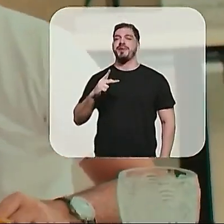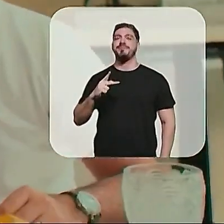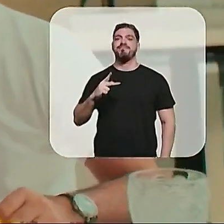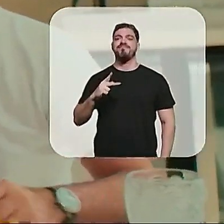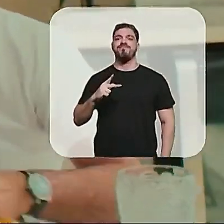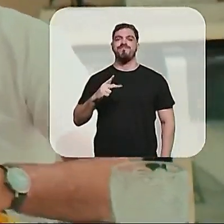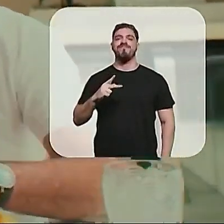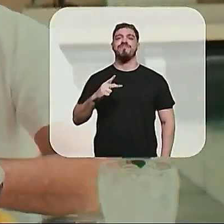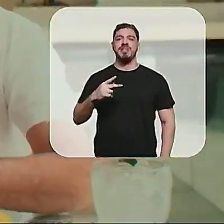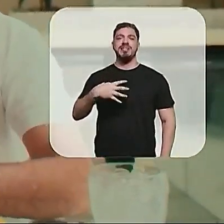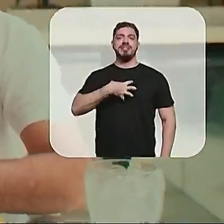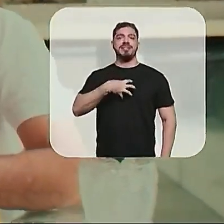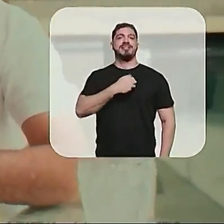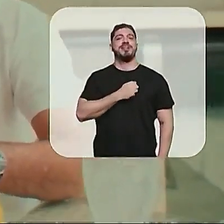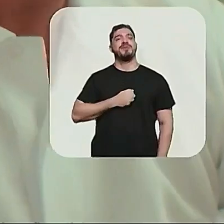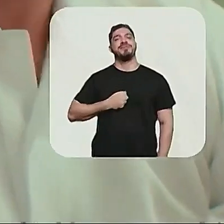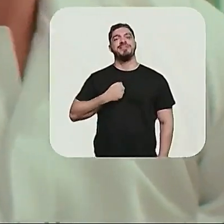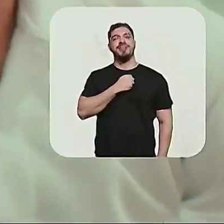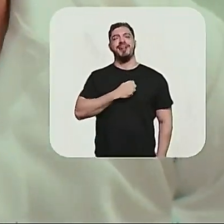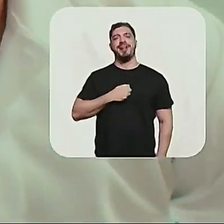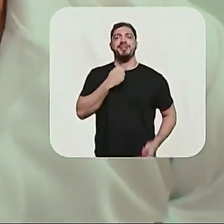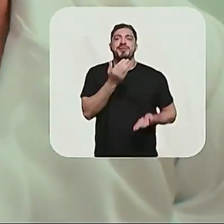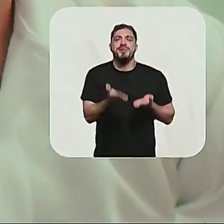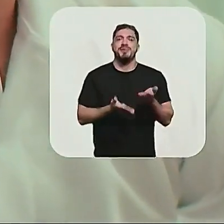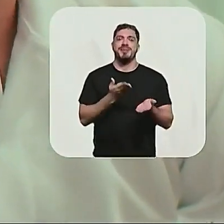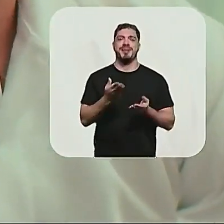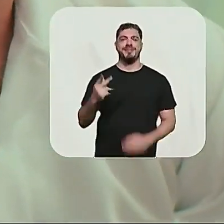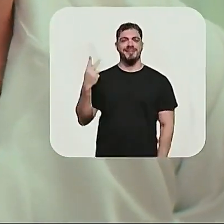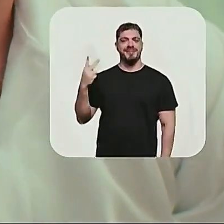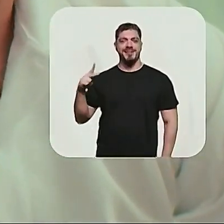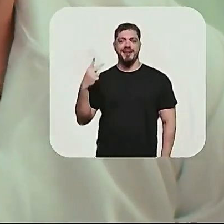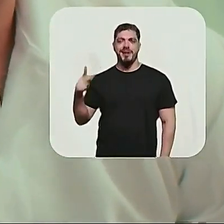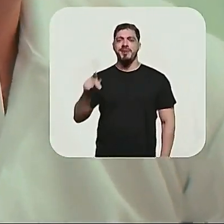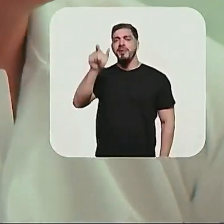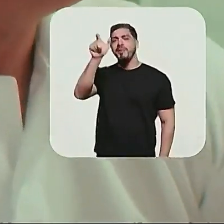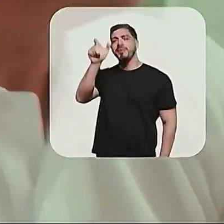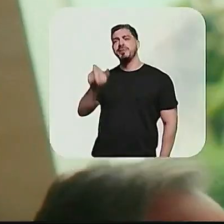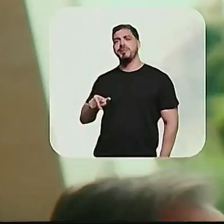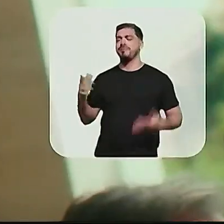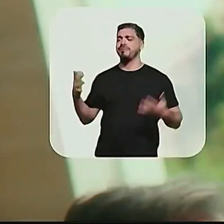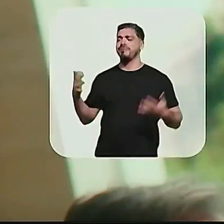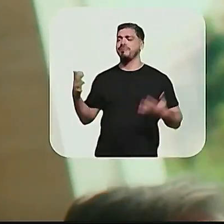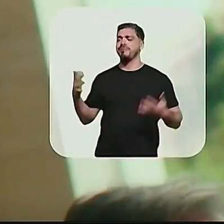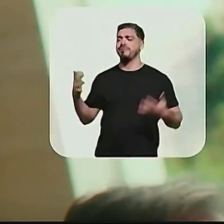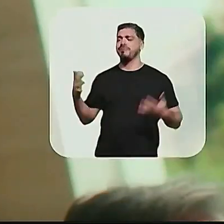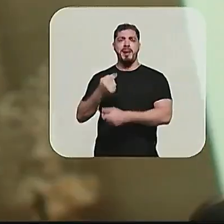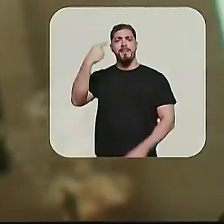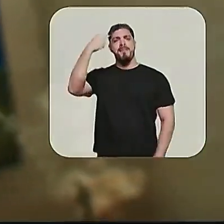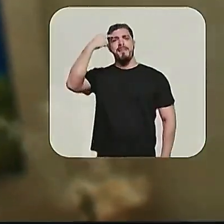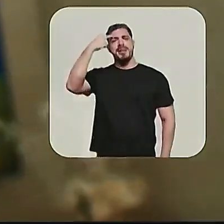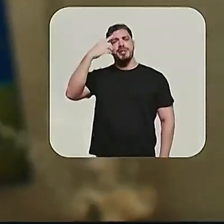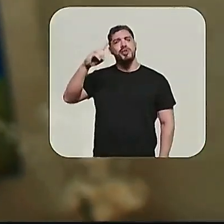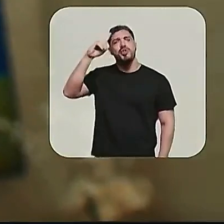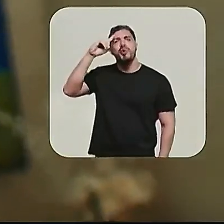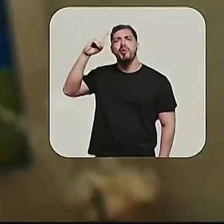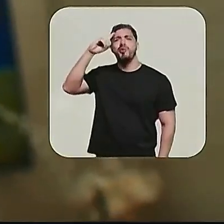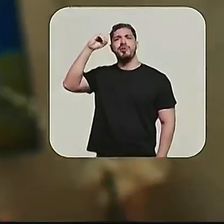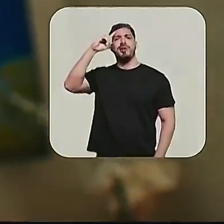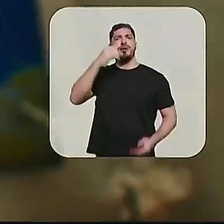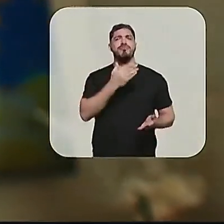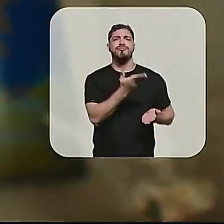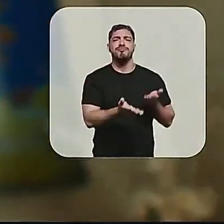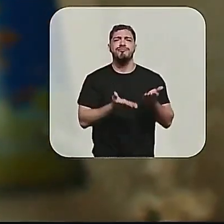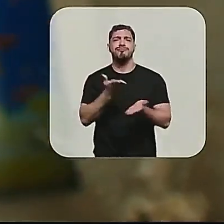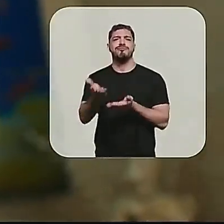sente falta, né, desse cuidado. É um ser humano, assim, extraordinário que pensa todos os dias em